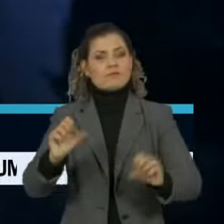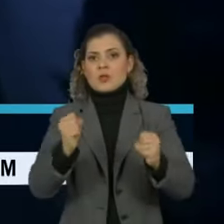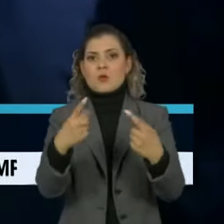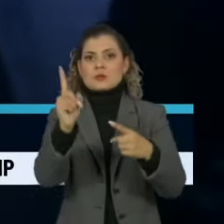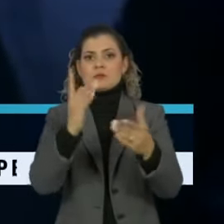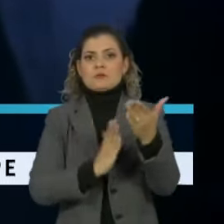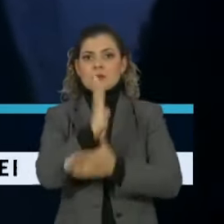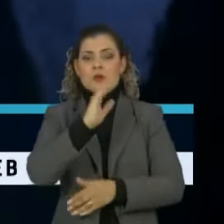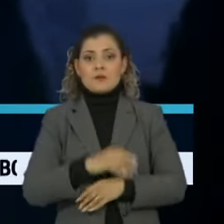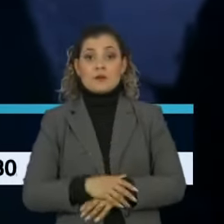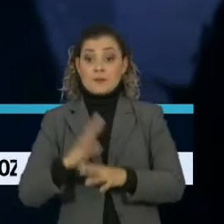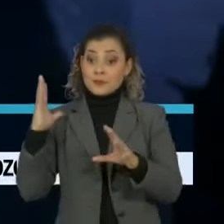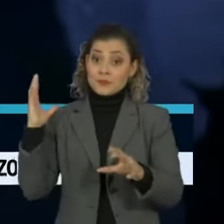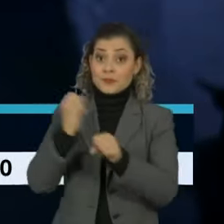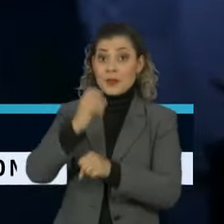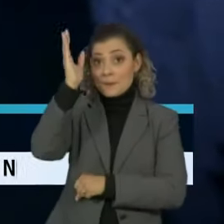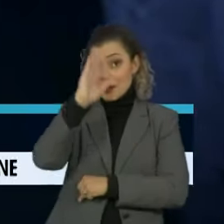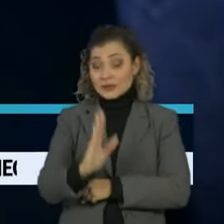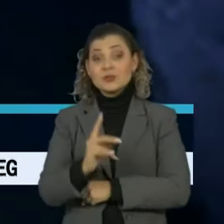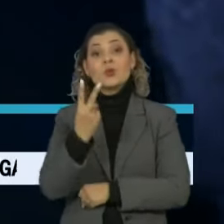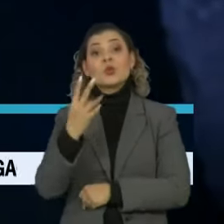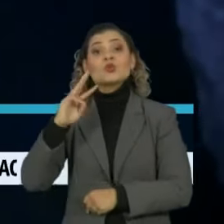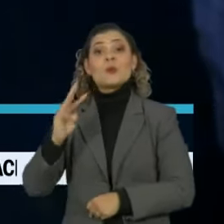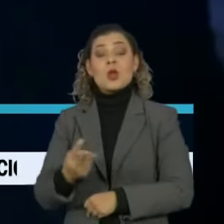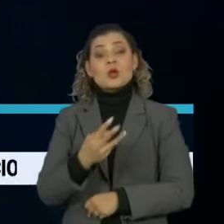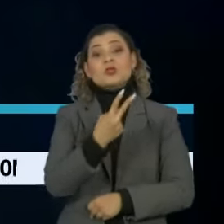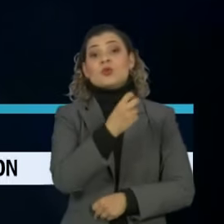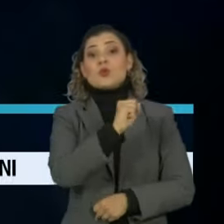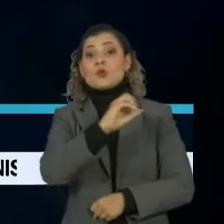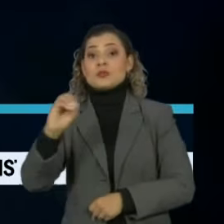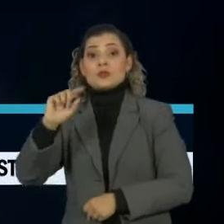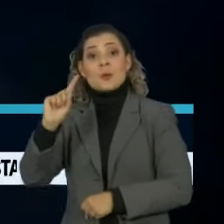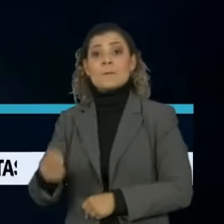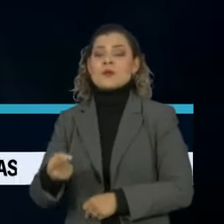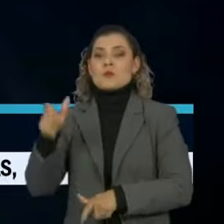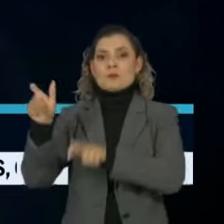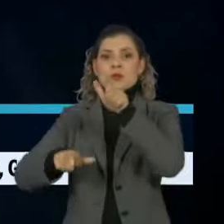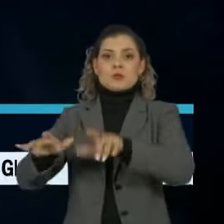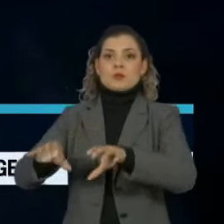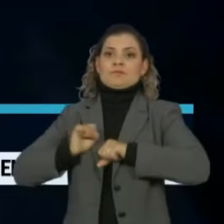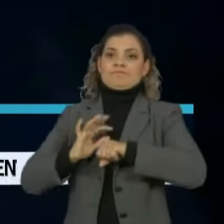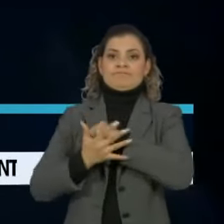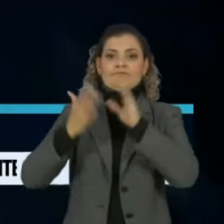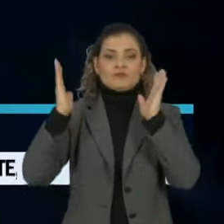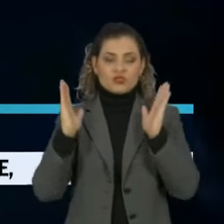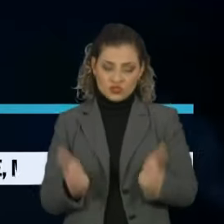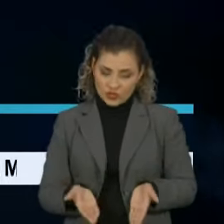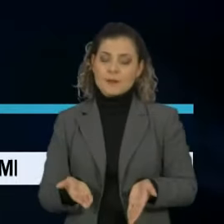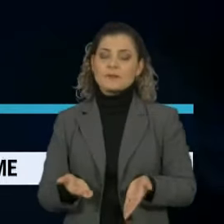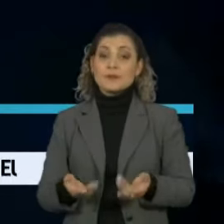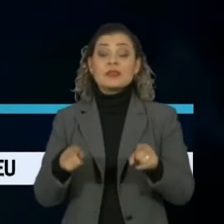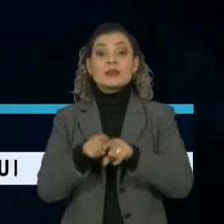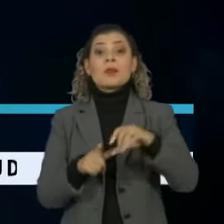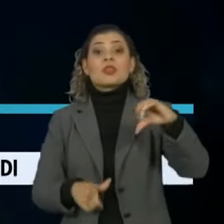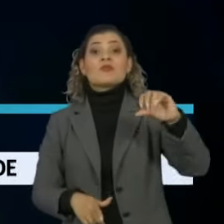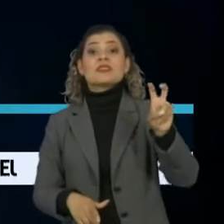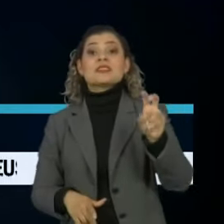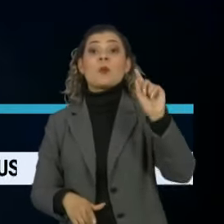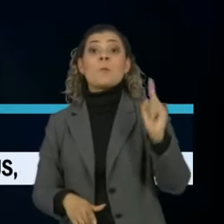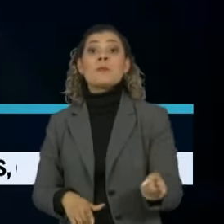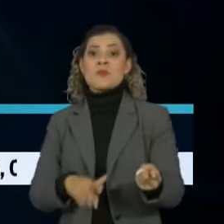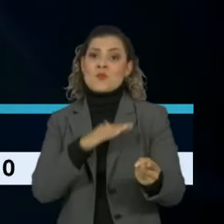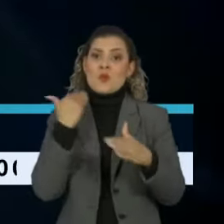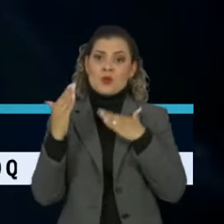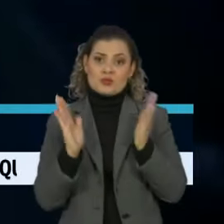O Brasil acumula mais de 2,8 milhões de casos confirmados da Covid-19 e cerca de 95 mil